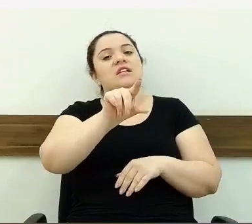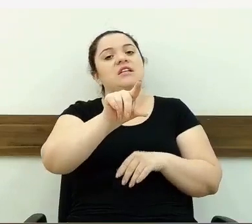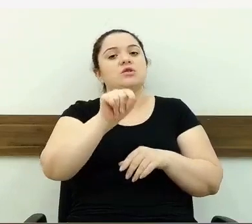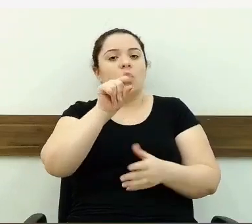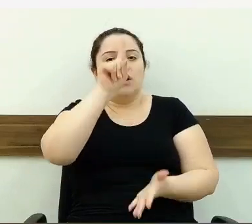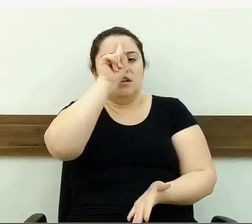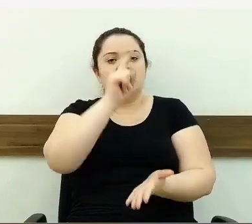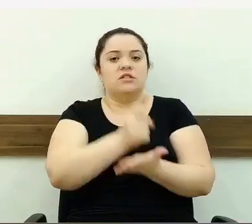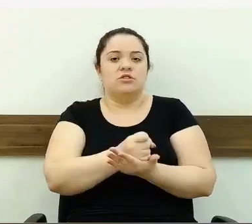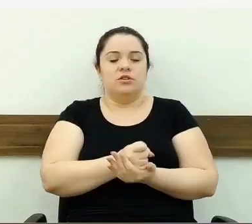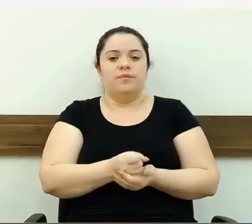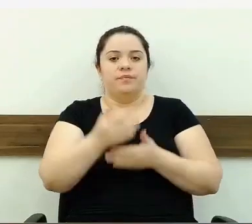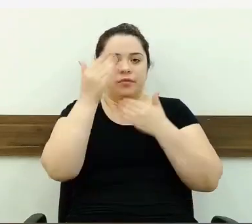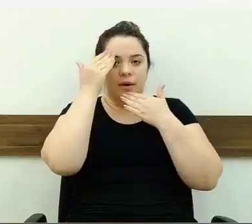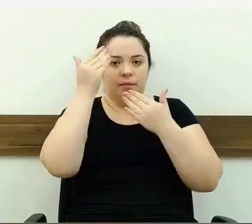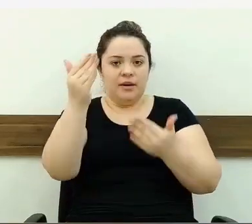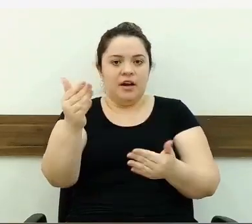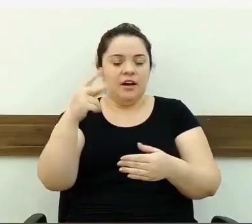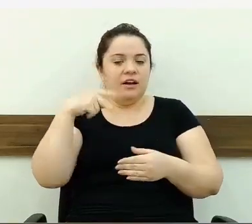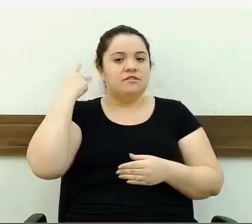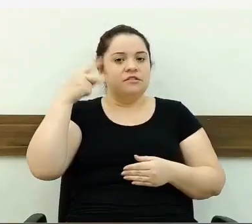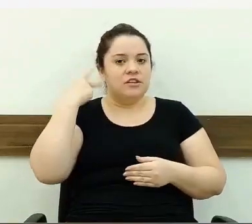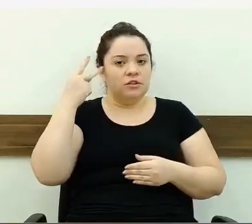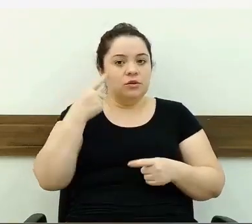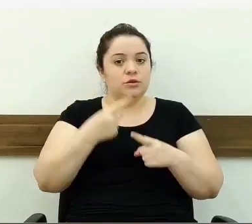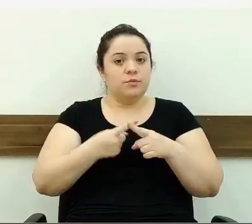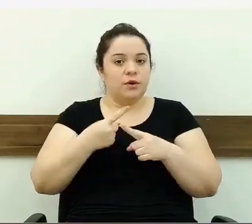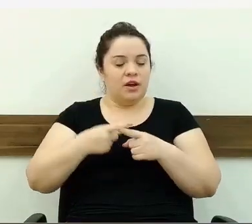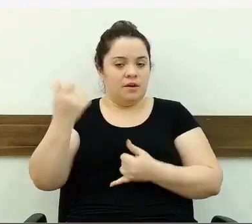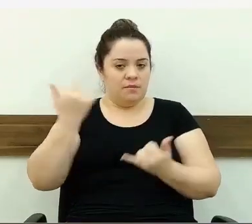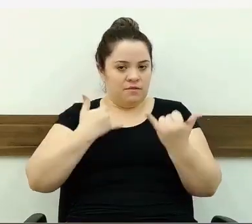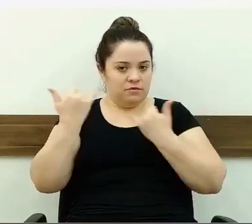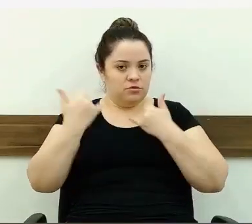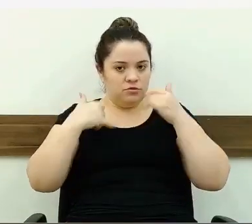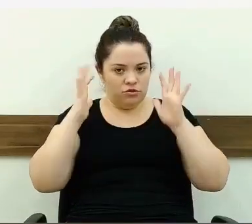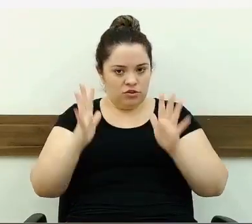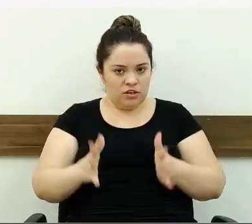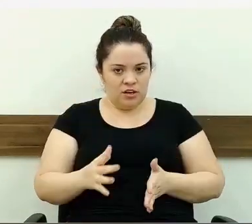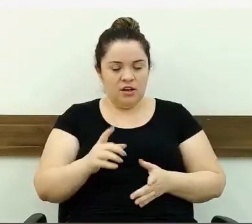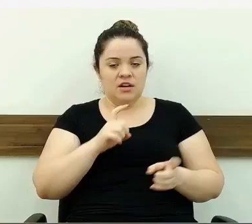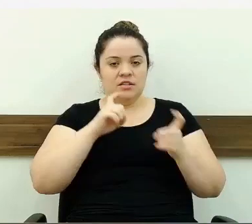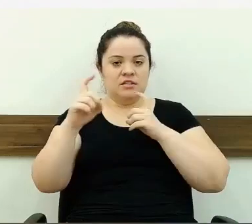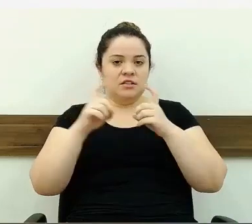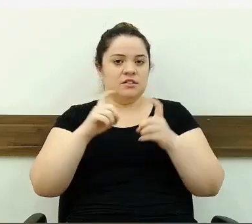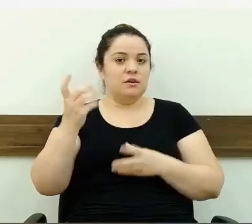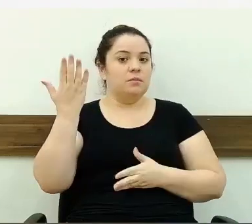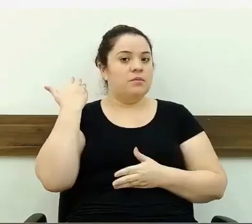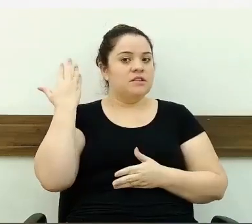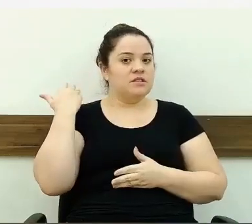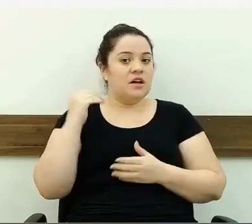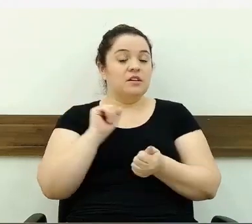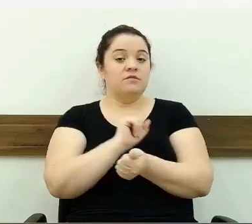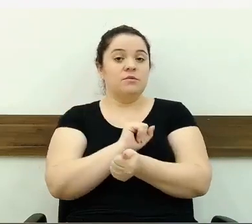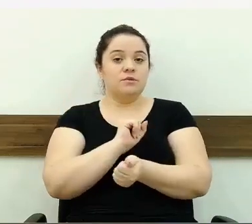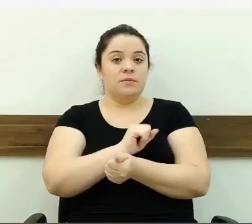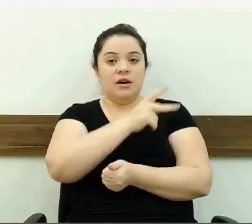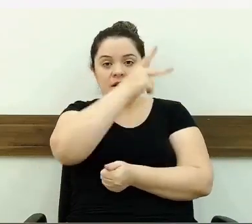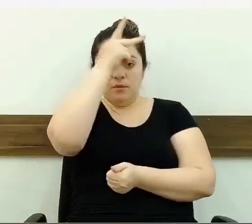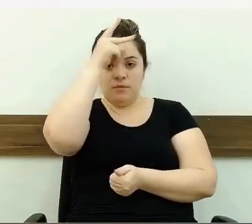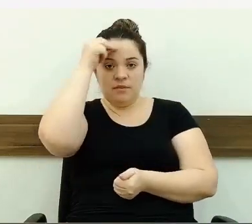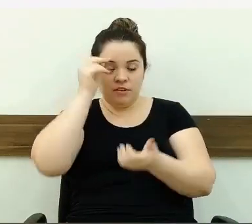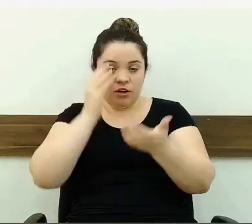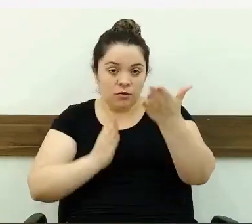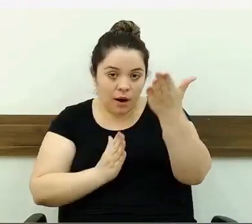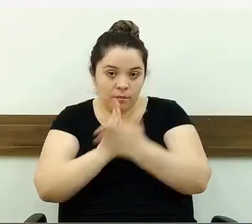Obrigada, vereador. Já vou adiantar meu agradecimento, porque eles já falaram na sessão passada. E vamos esperar que o nosso prefeito aprove também, para que as